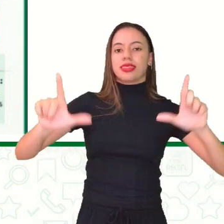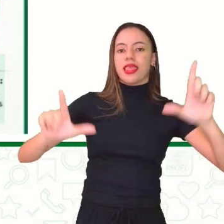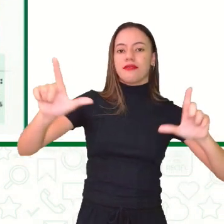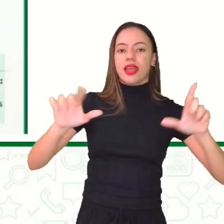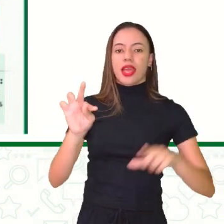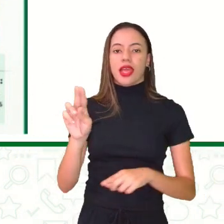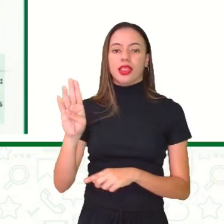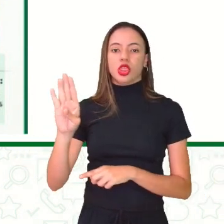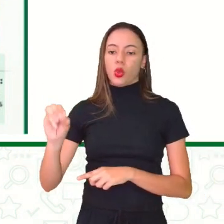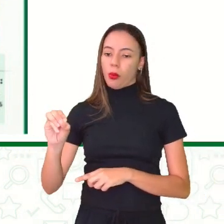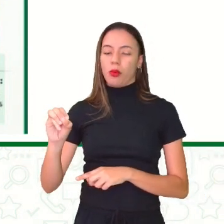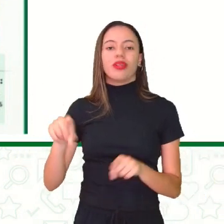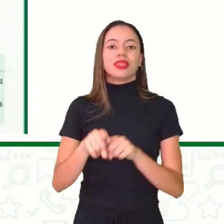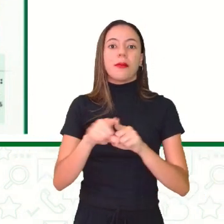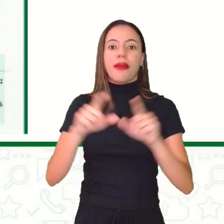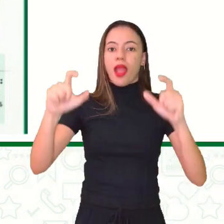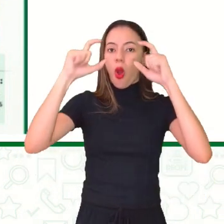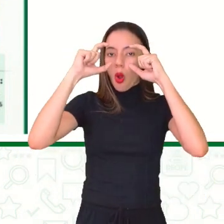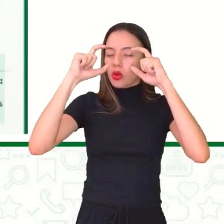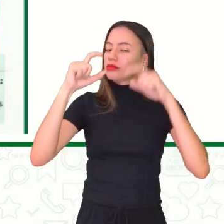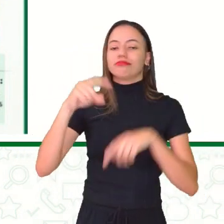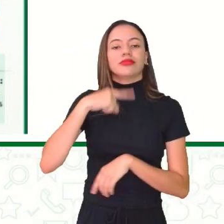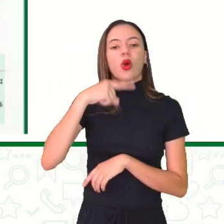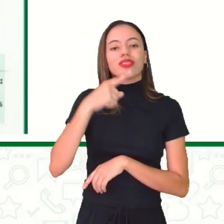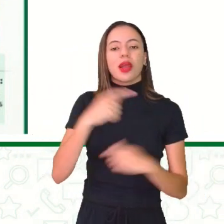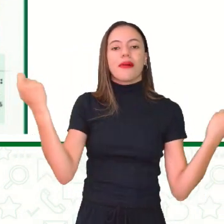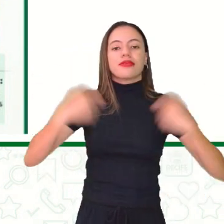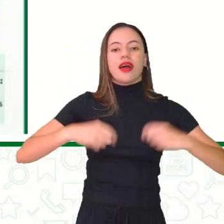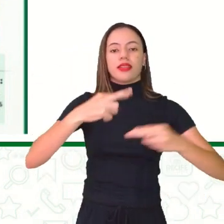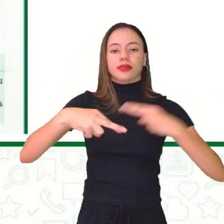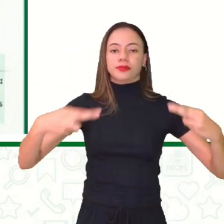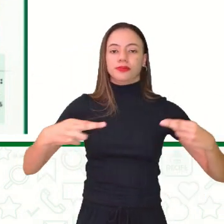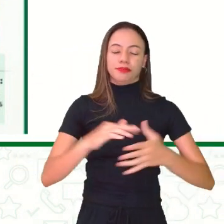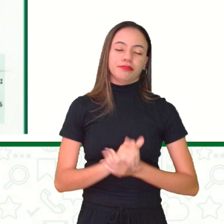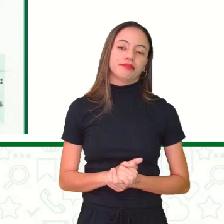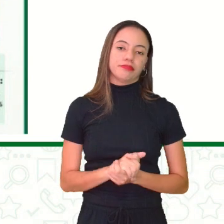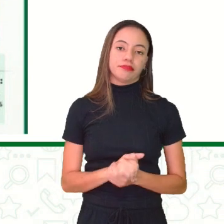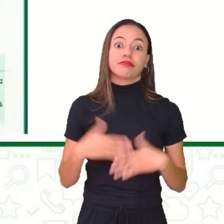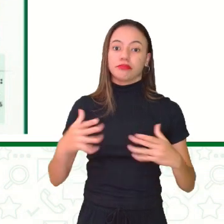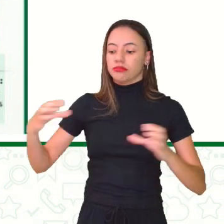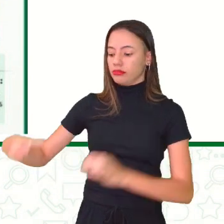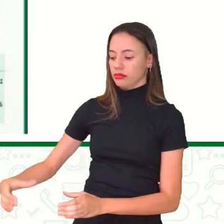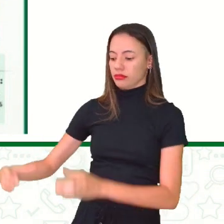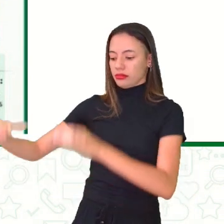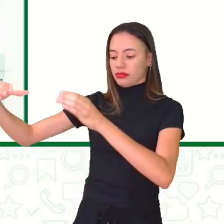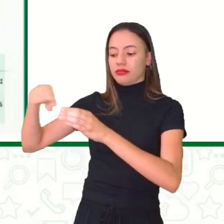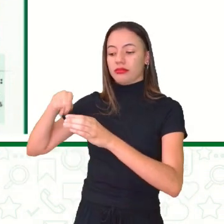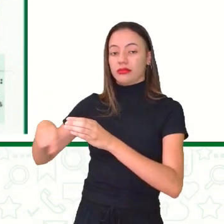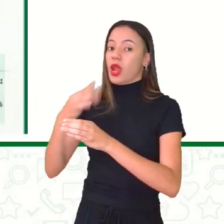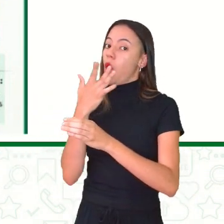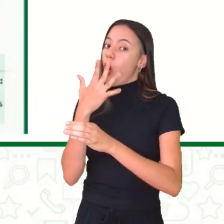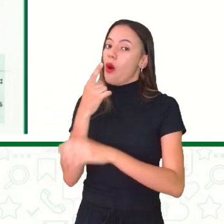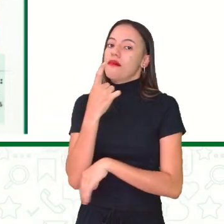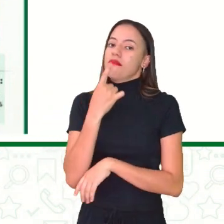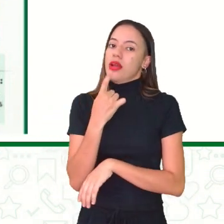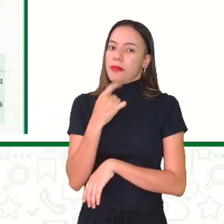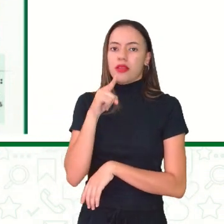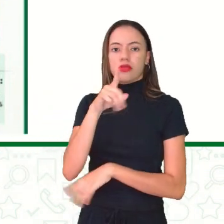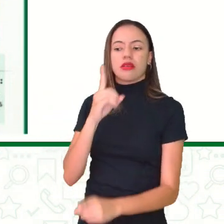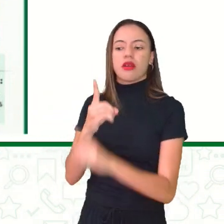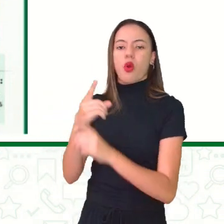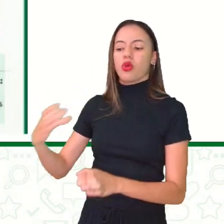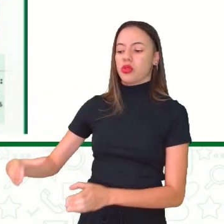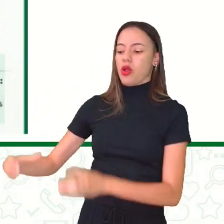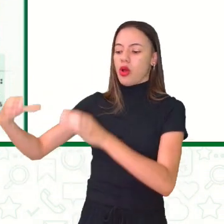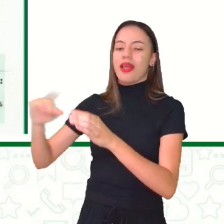óculos não se reciclam. E o plástico? O plástico, a lixeira dele, a cor é a vermelha. Então, encontrou vermelho,